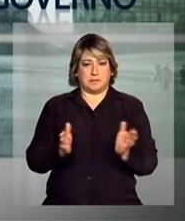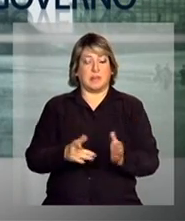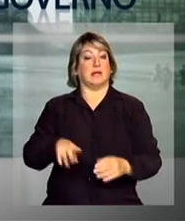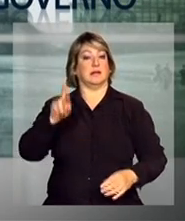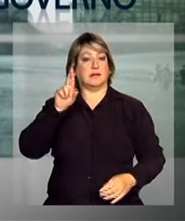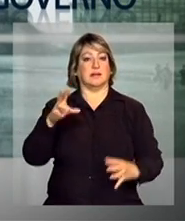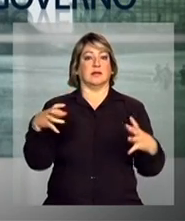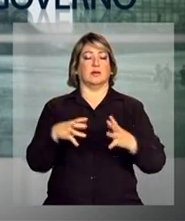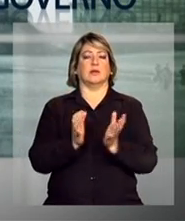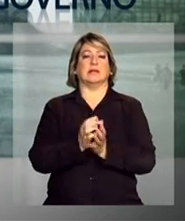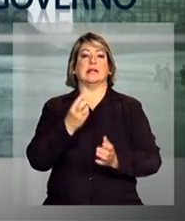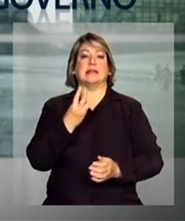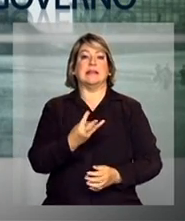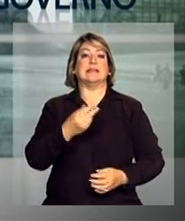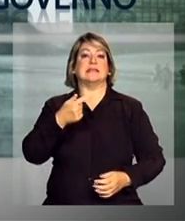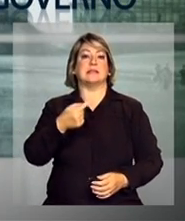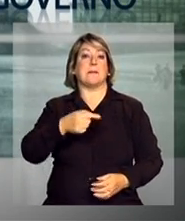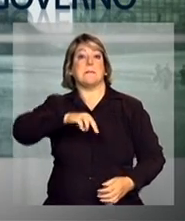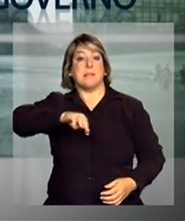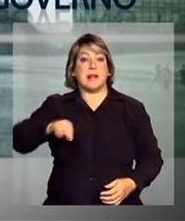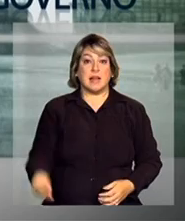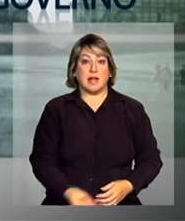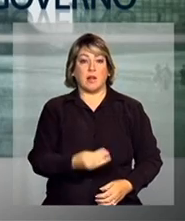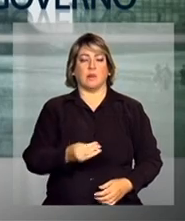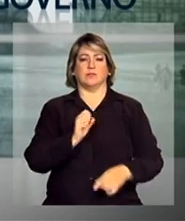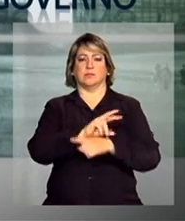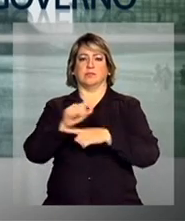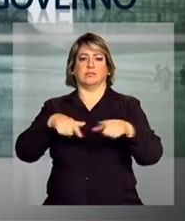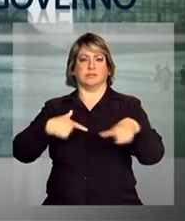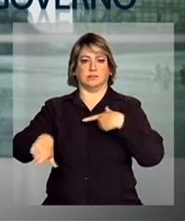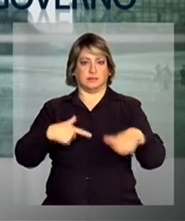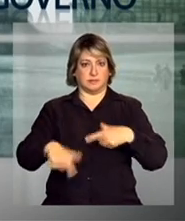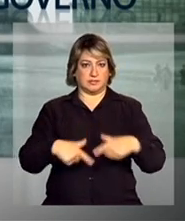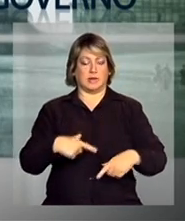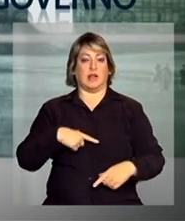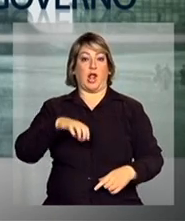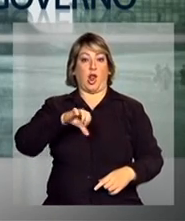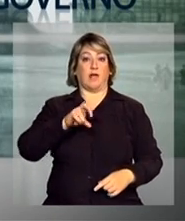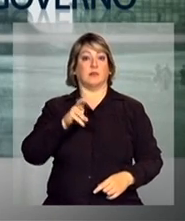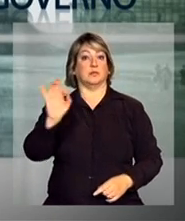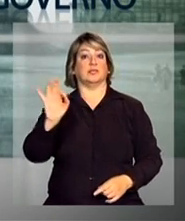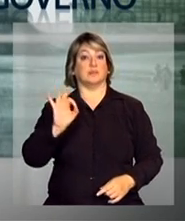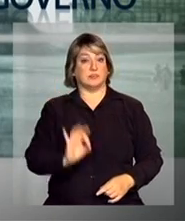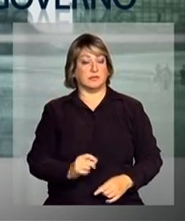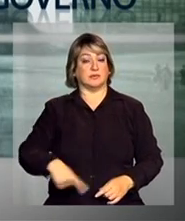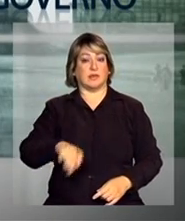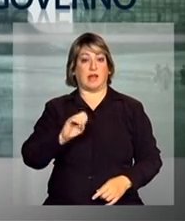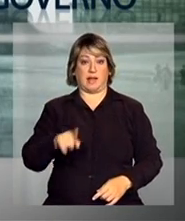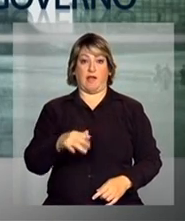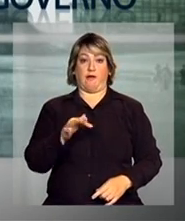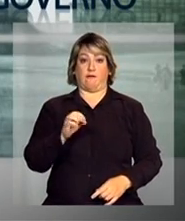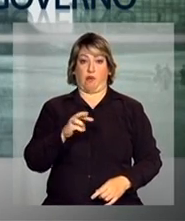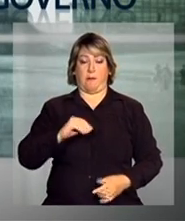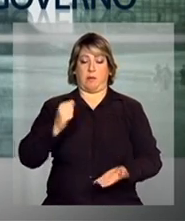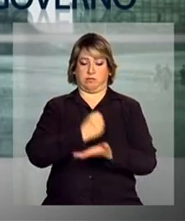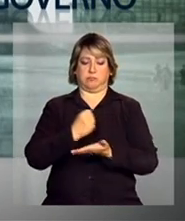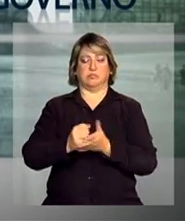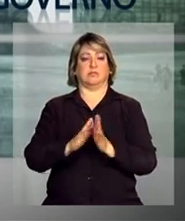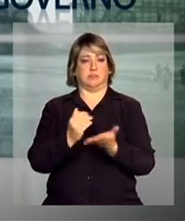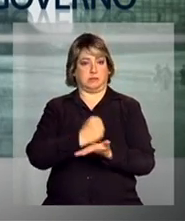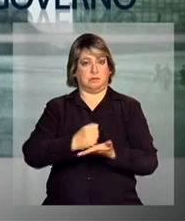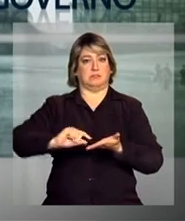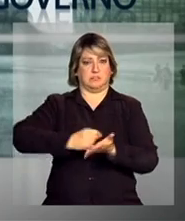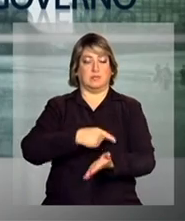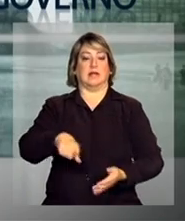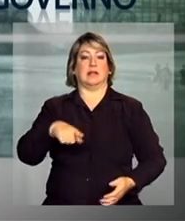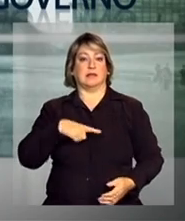responsáveis por 37 milhões de postos de trabalho, 95% são formais. Elas geram 40